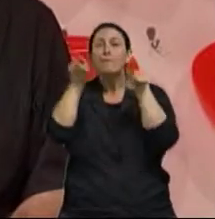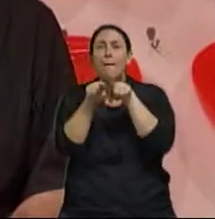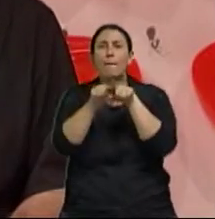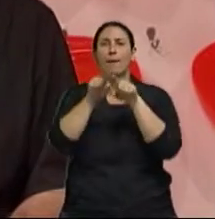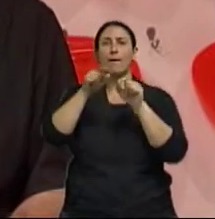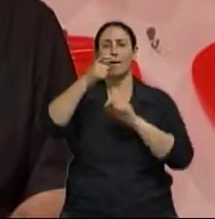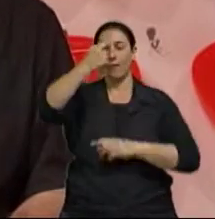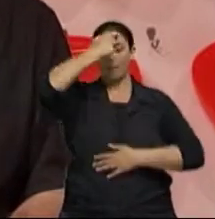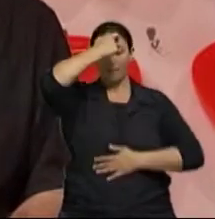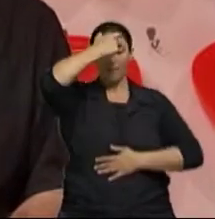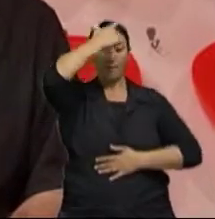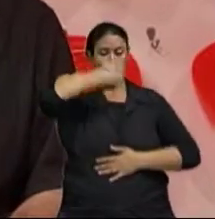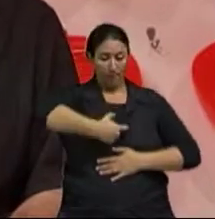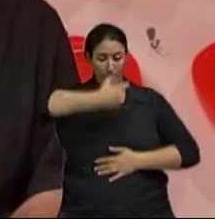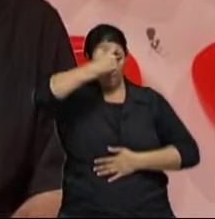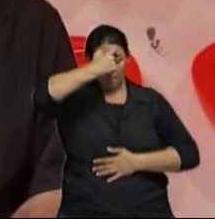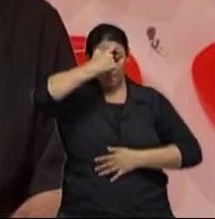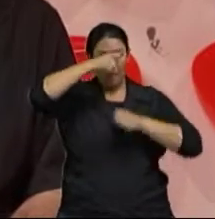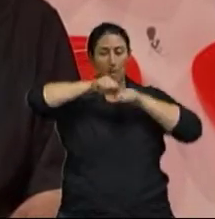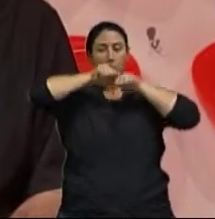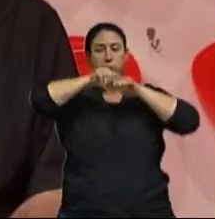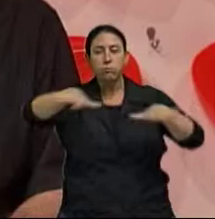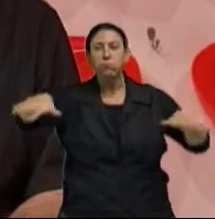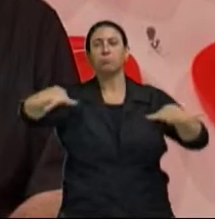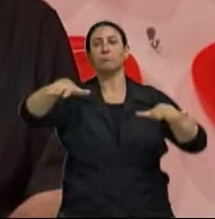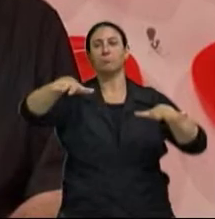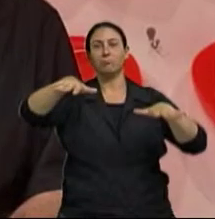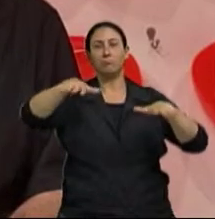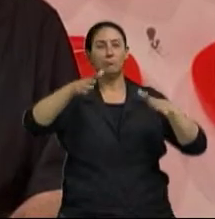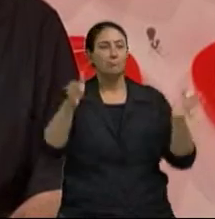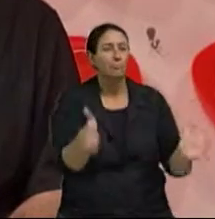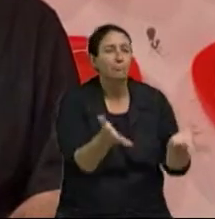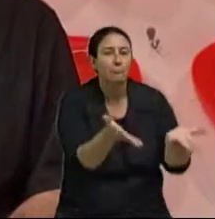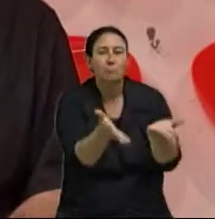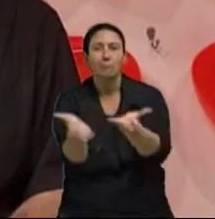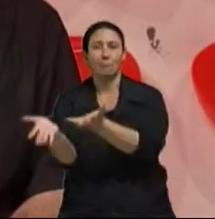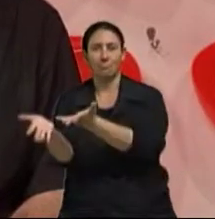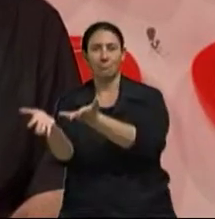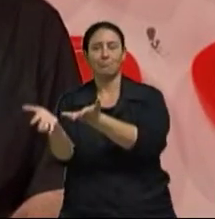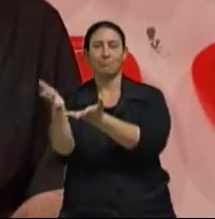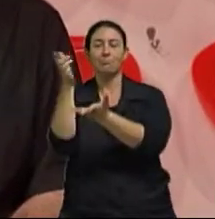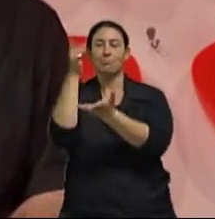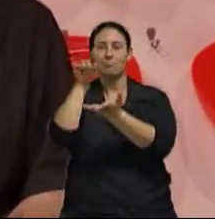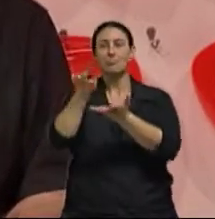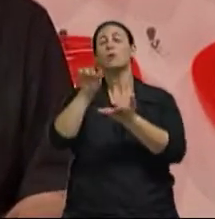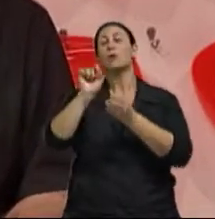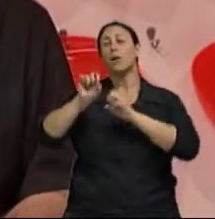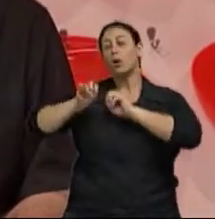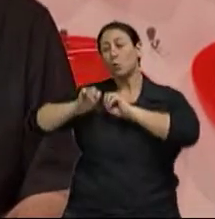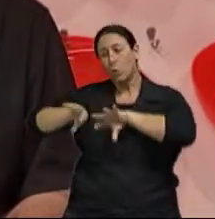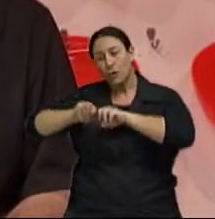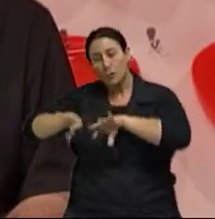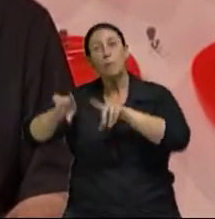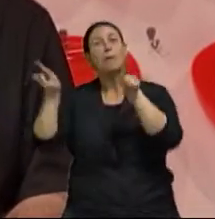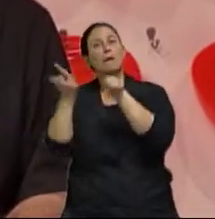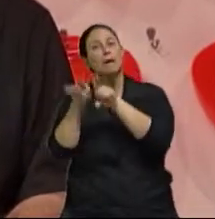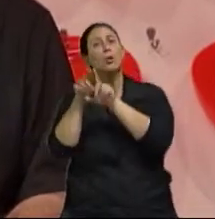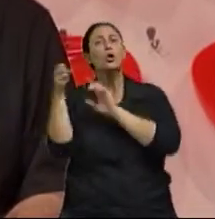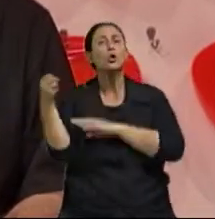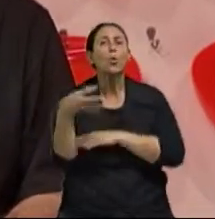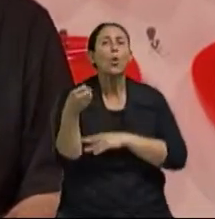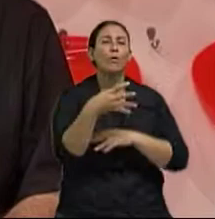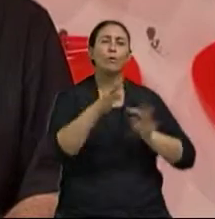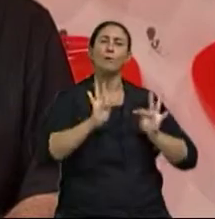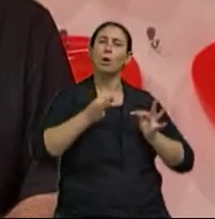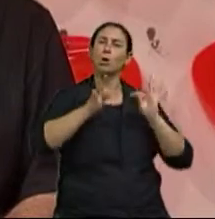ele consiga aplicar os conhecimentos Que vão desde a educação Mas também o desenvolvimento de novas tecnologias